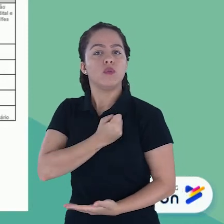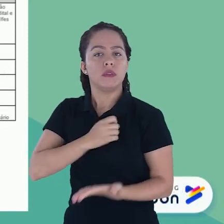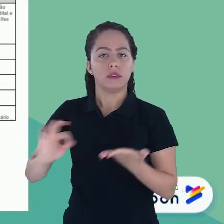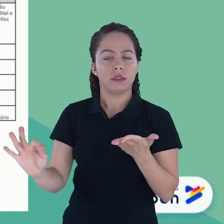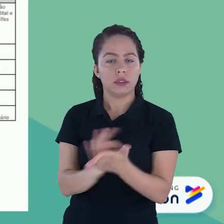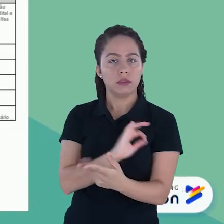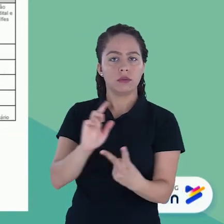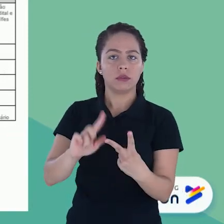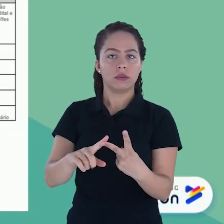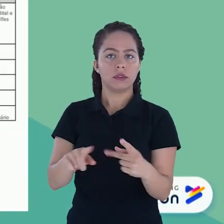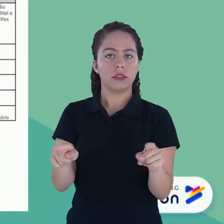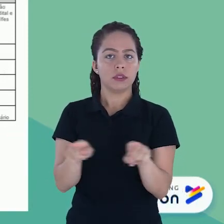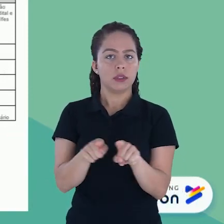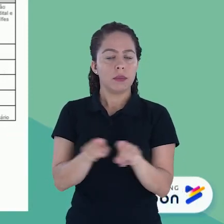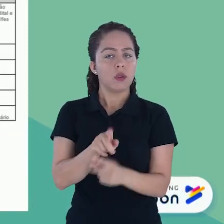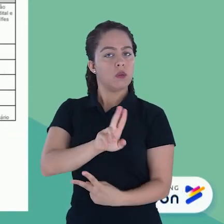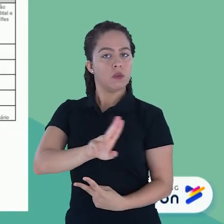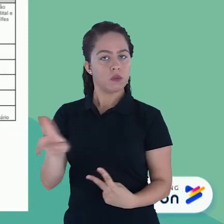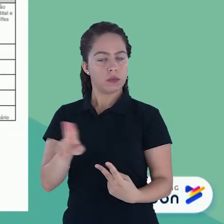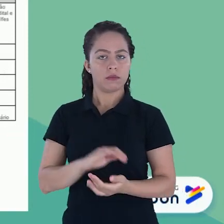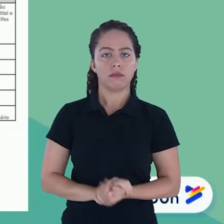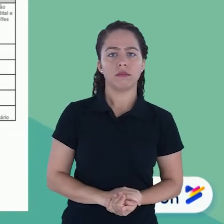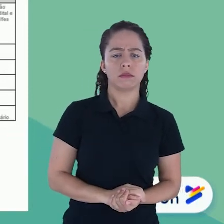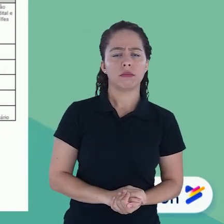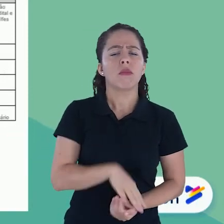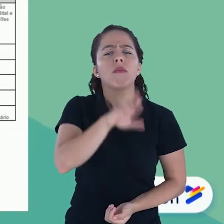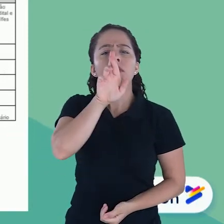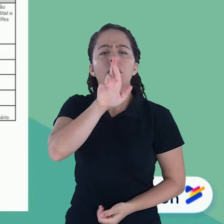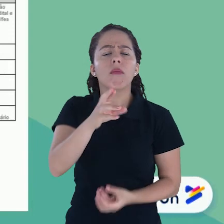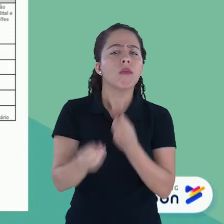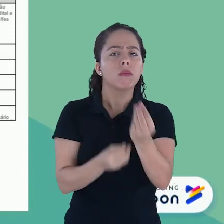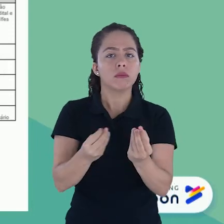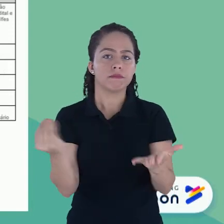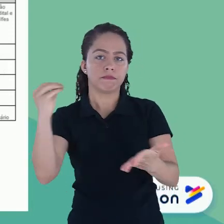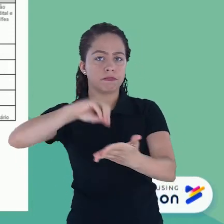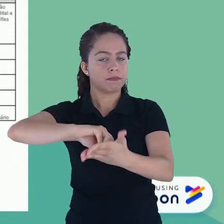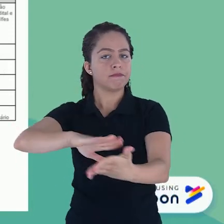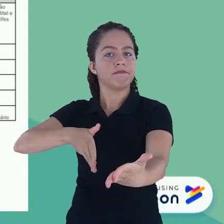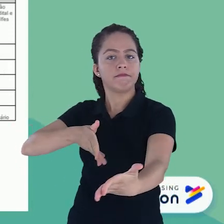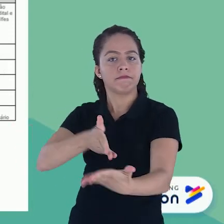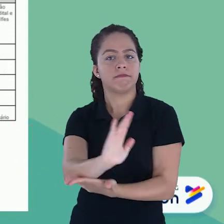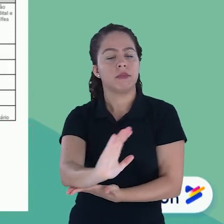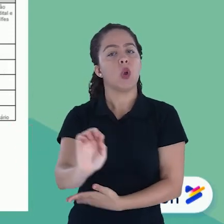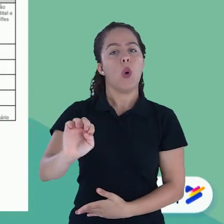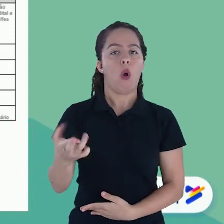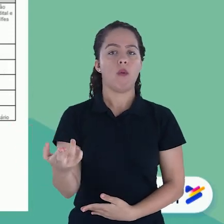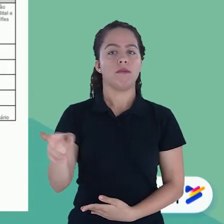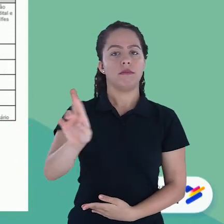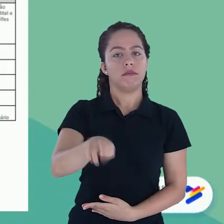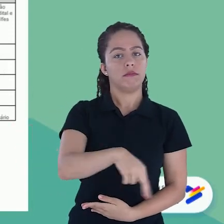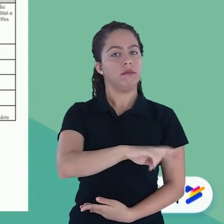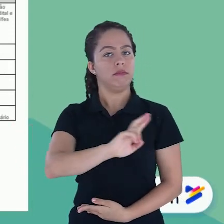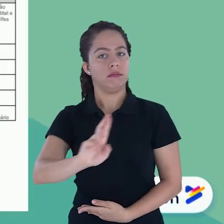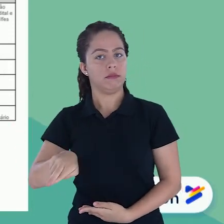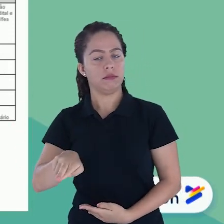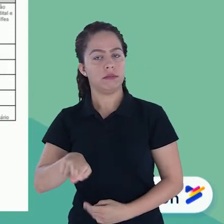O resultado da avaliação deverá ser preenchido com Deferido ou Indeferido